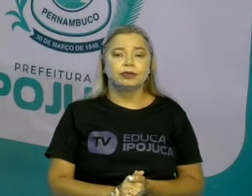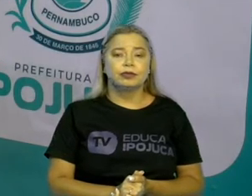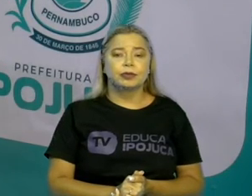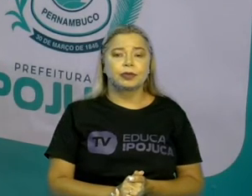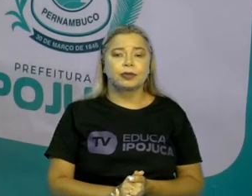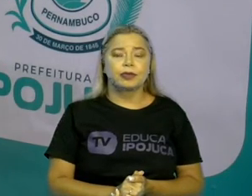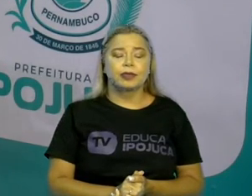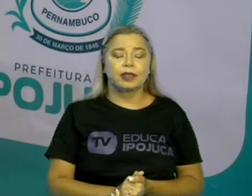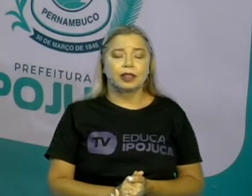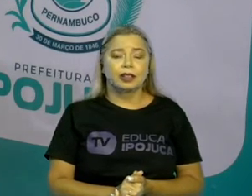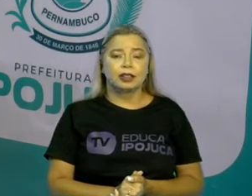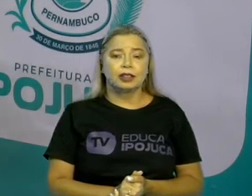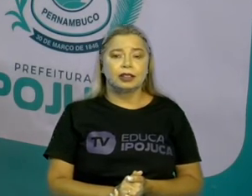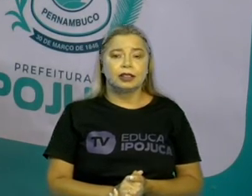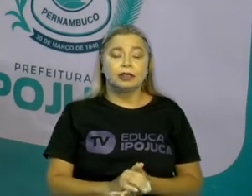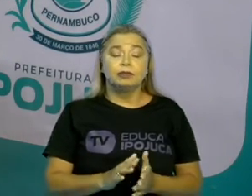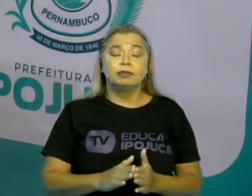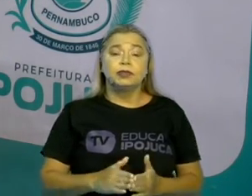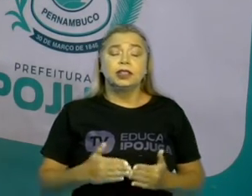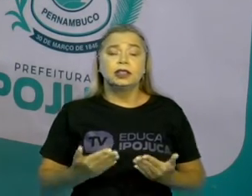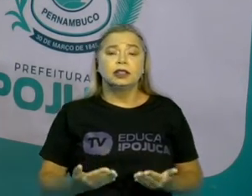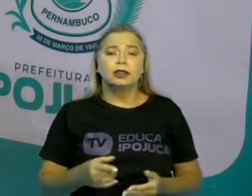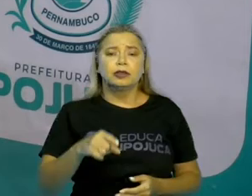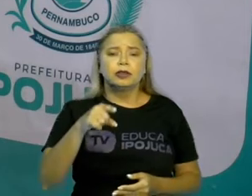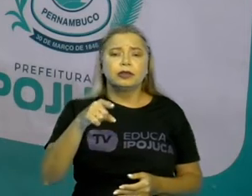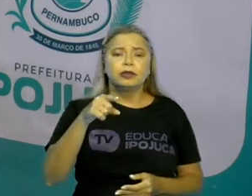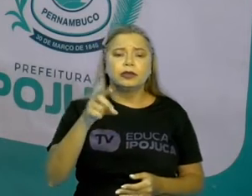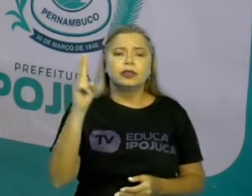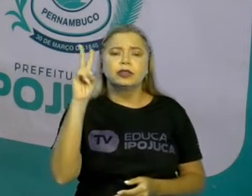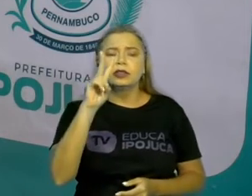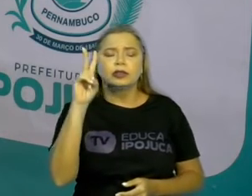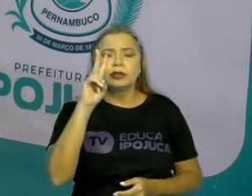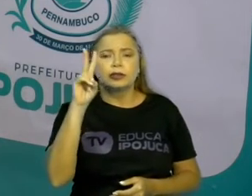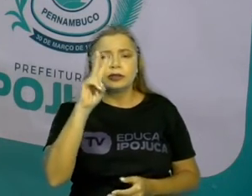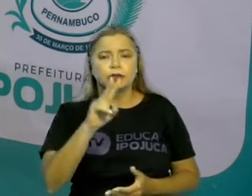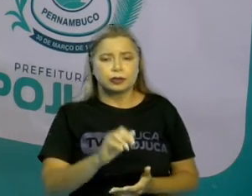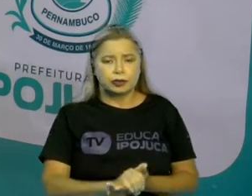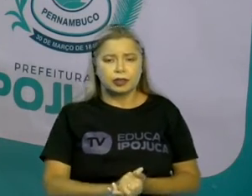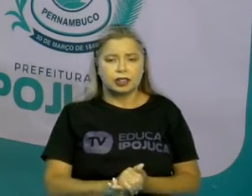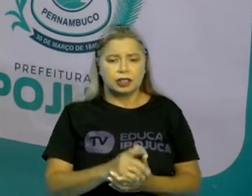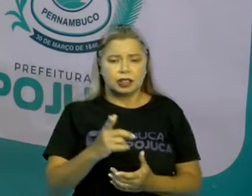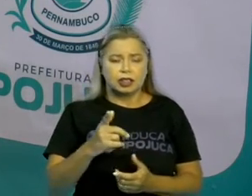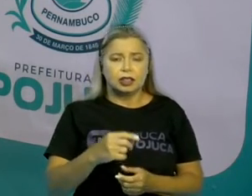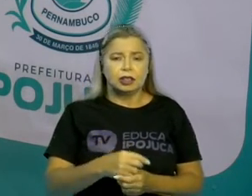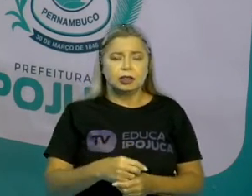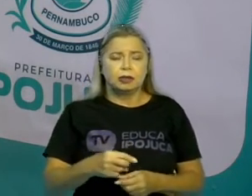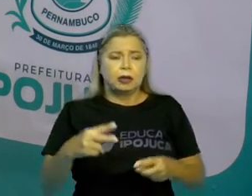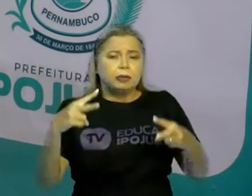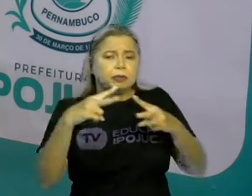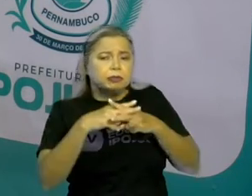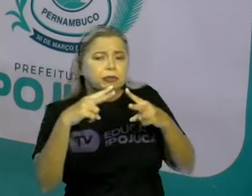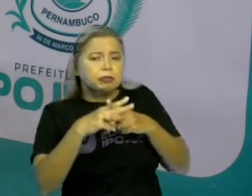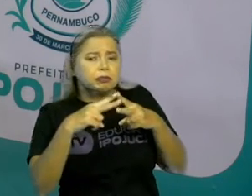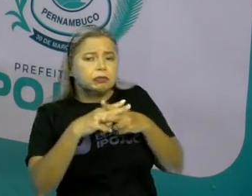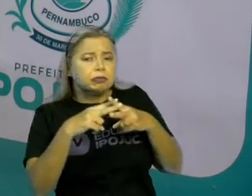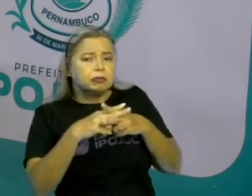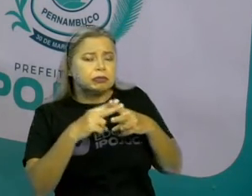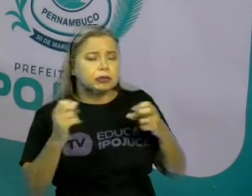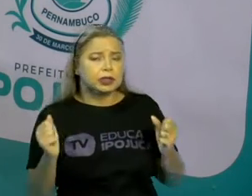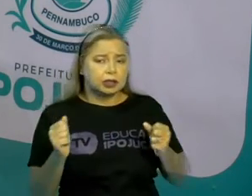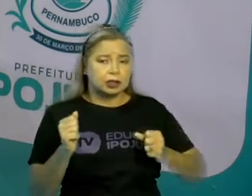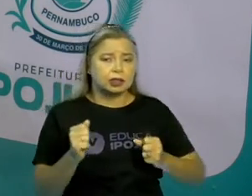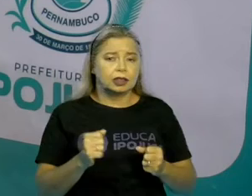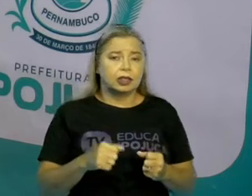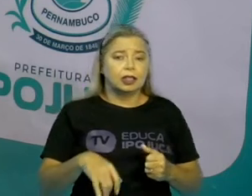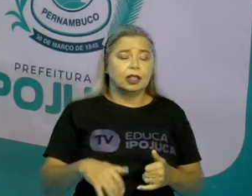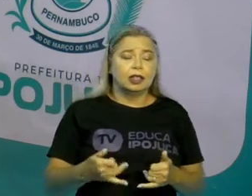Desculpem. E aí o que vocês acham? Observa. Em uma briga entre o boi e um grupo de formigas,